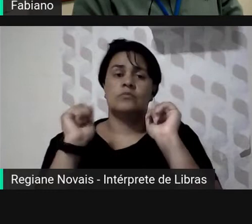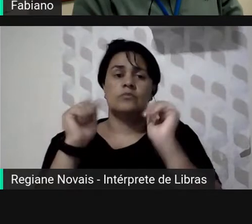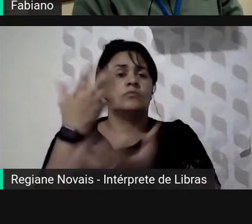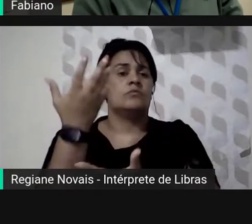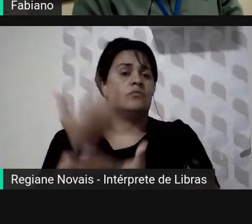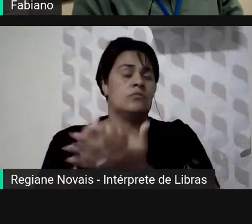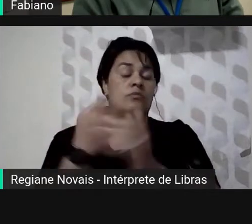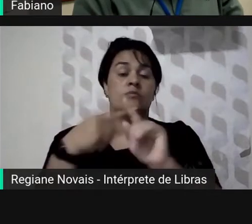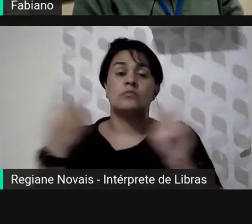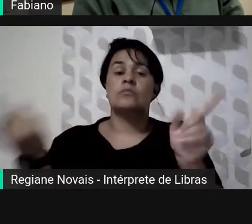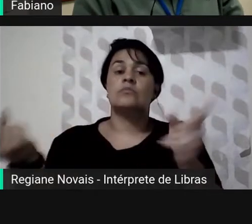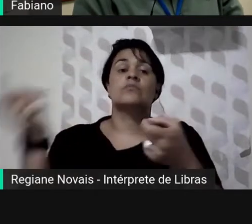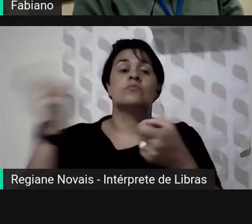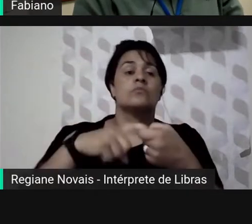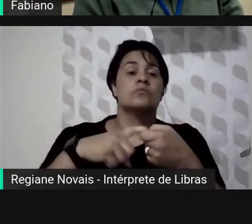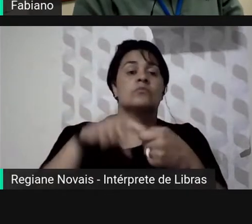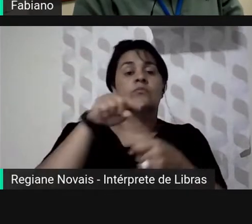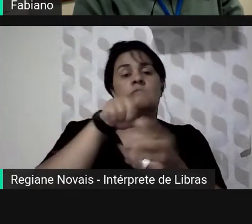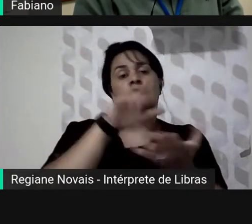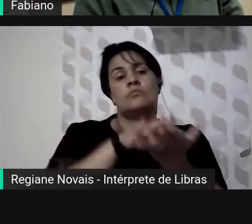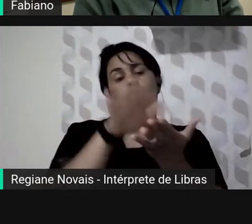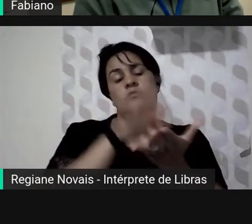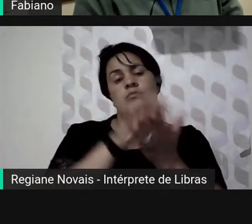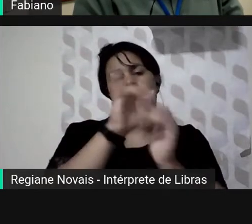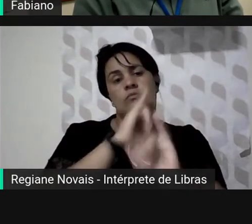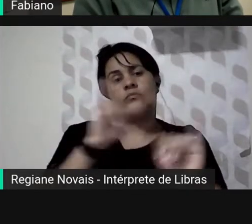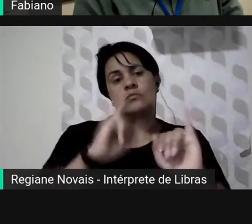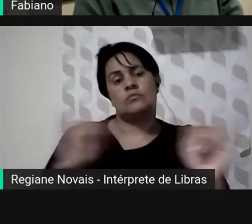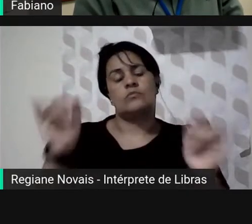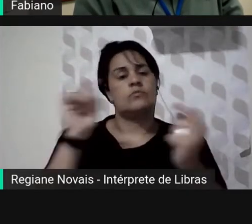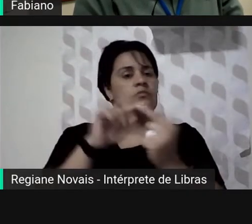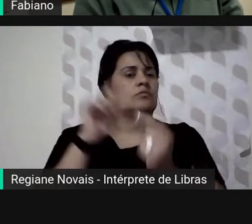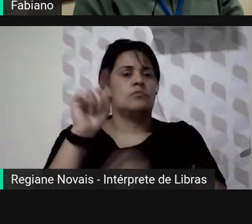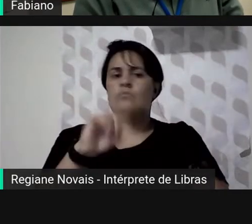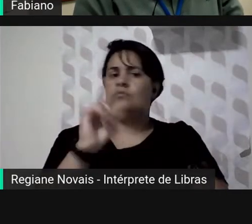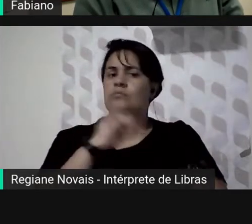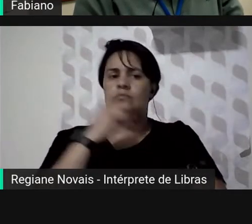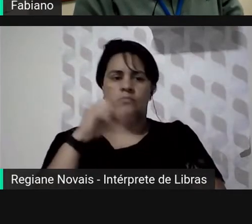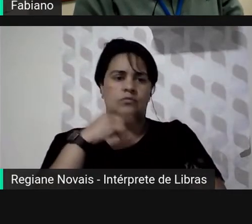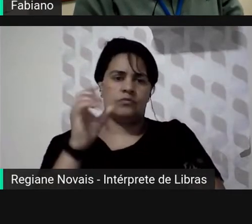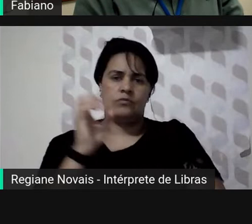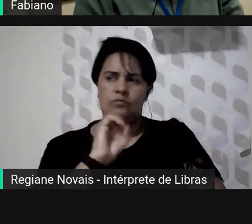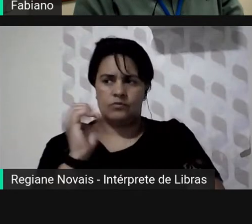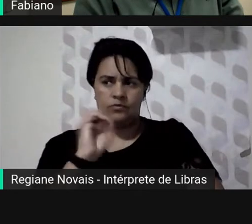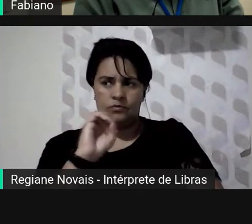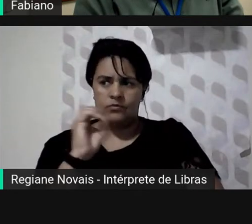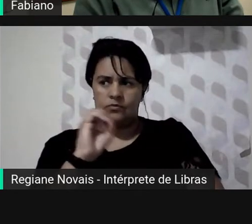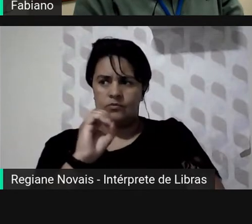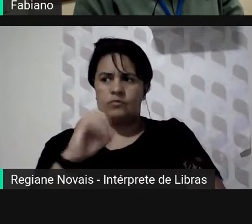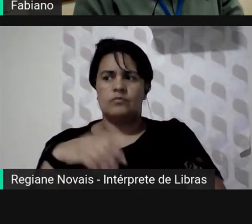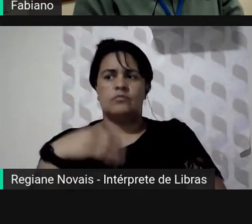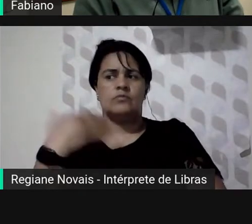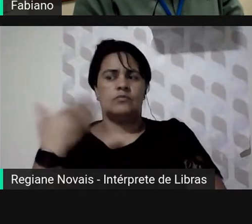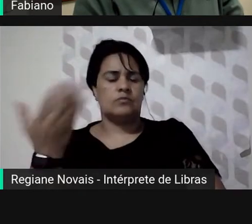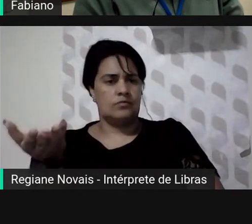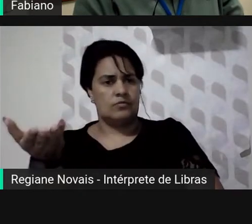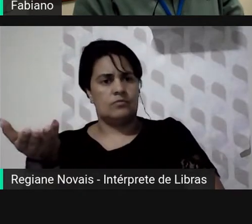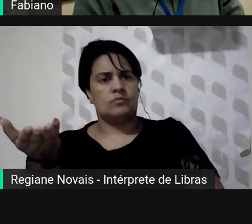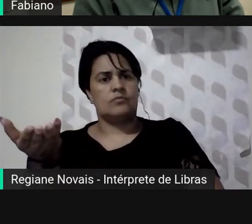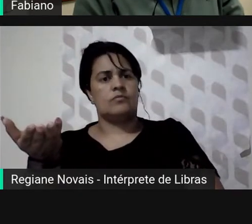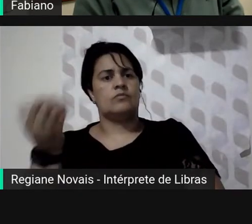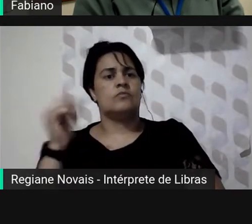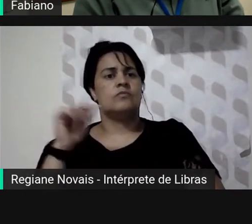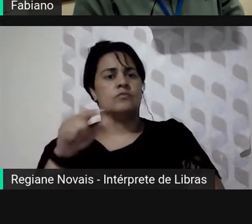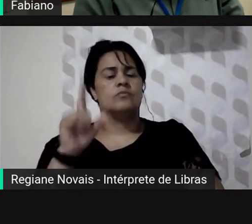esses índices às publicações correspondentes então é como se fosse um jogo de lego